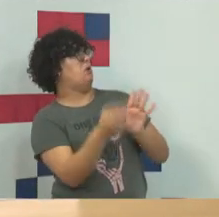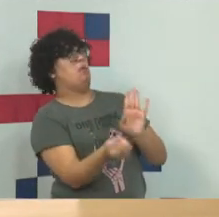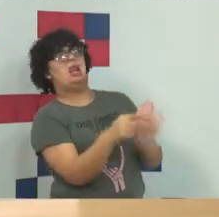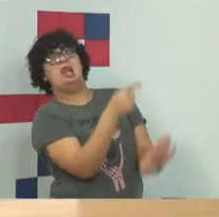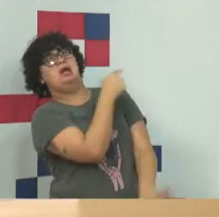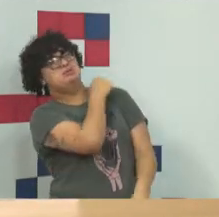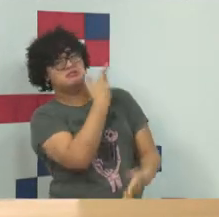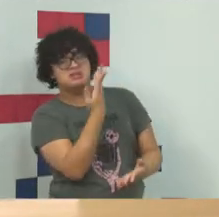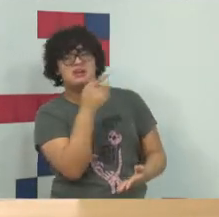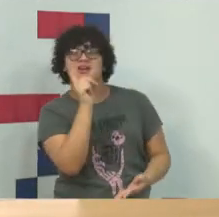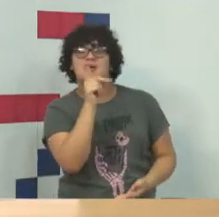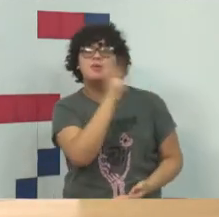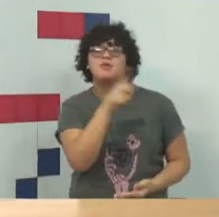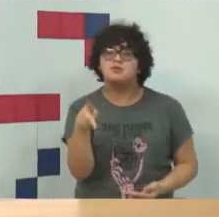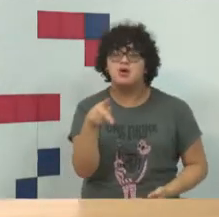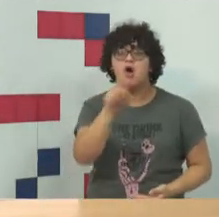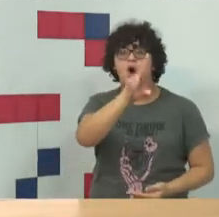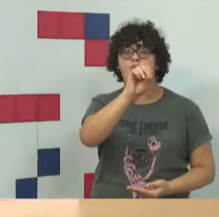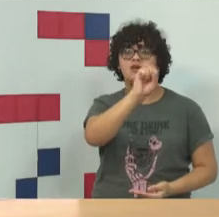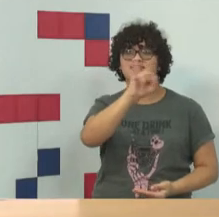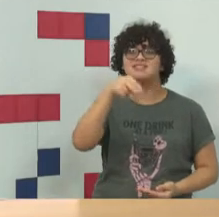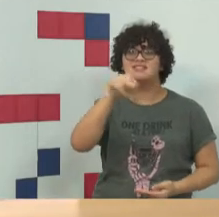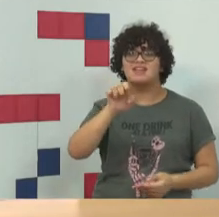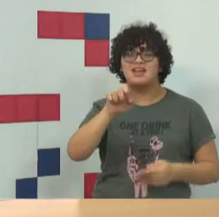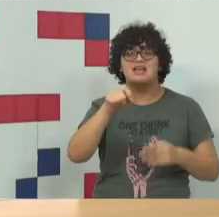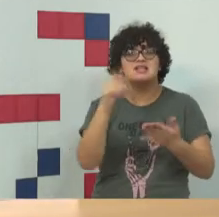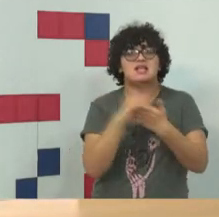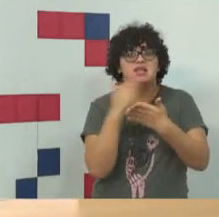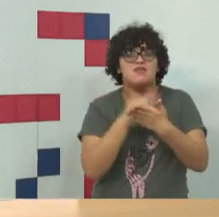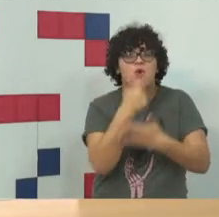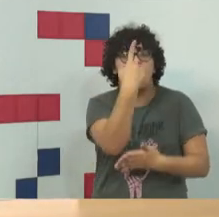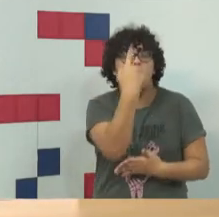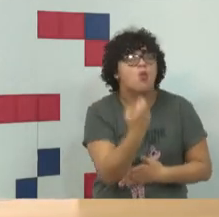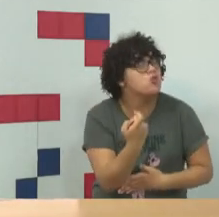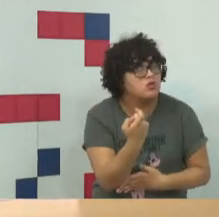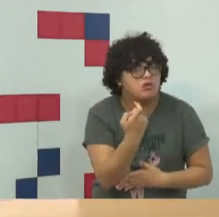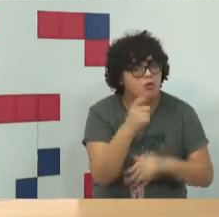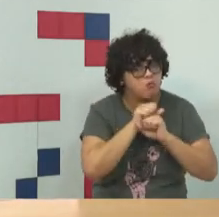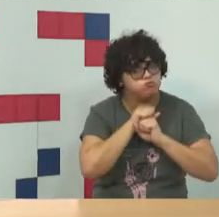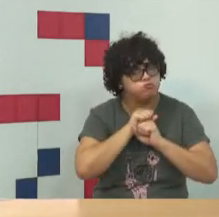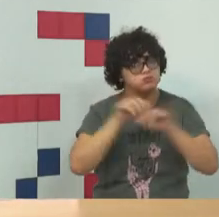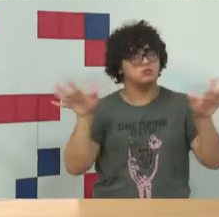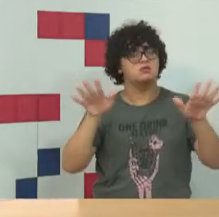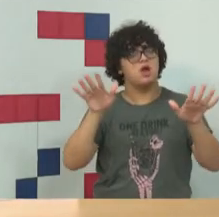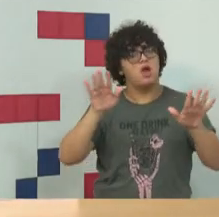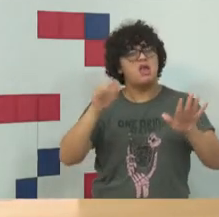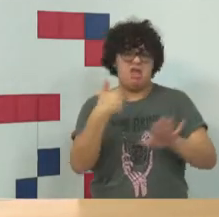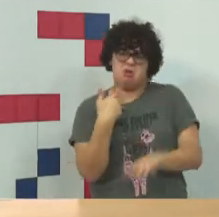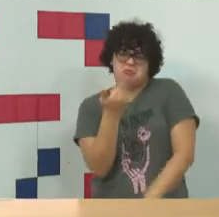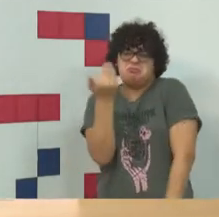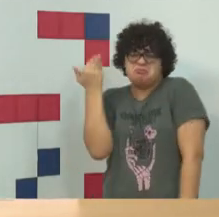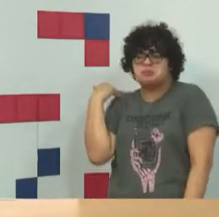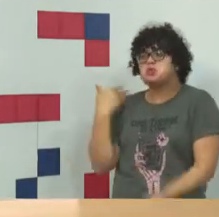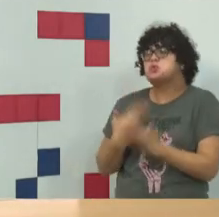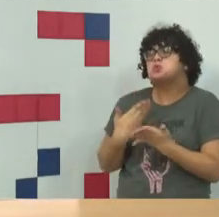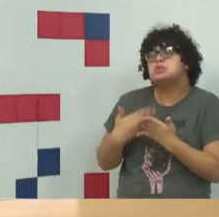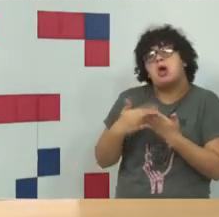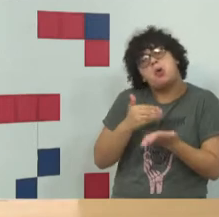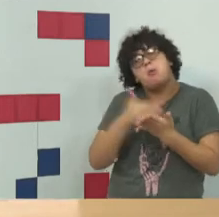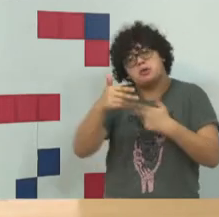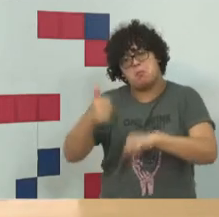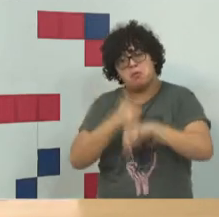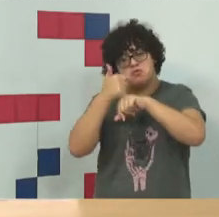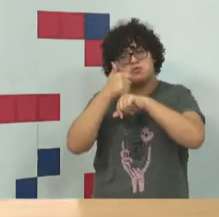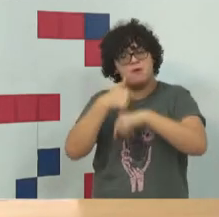O professor Rossini escreveu o único livro, quando eu comecei a estudar a área, o único livro que eu